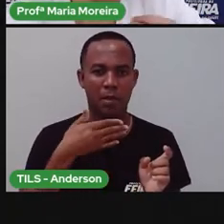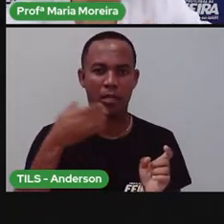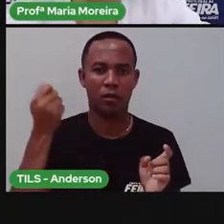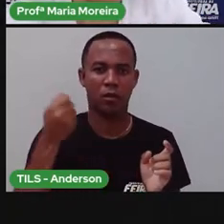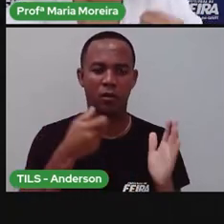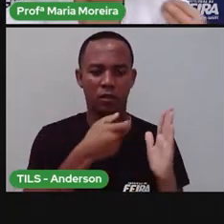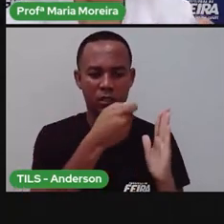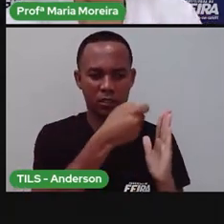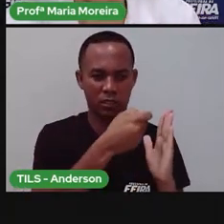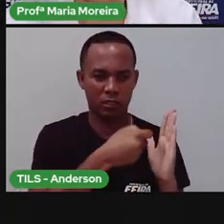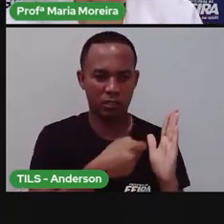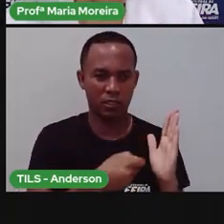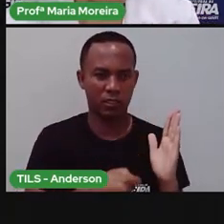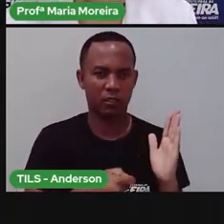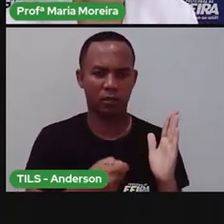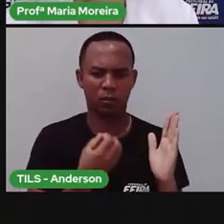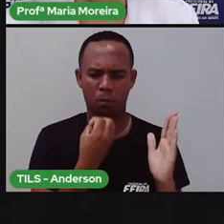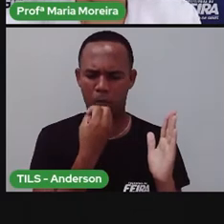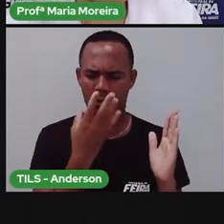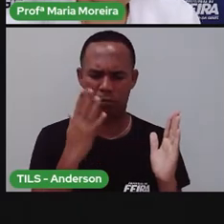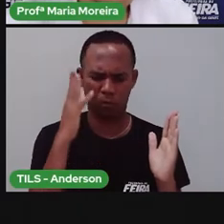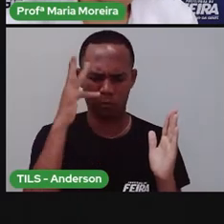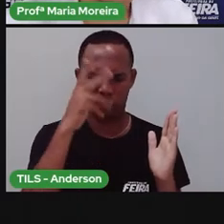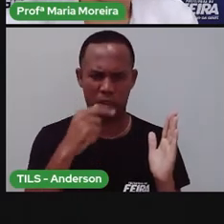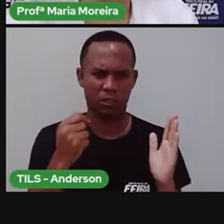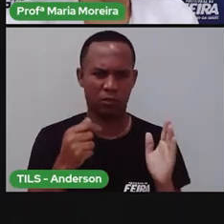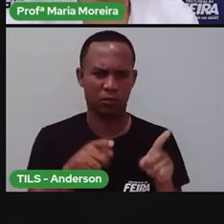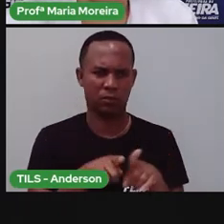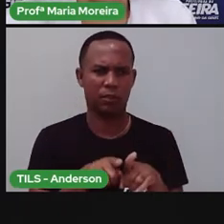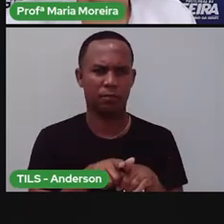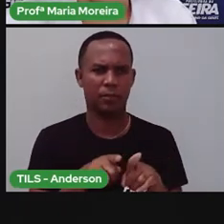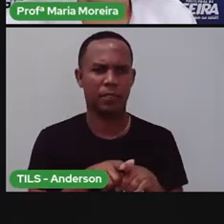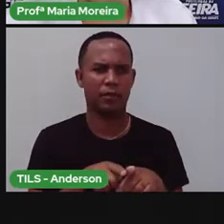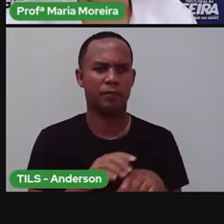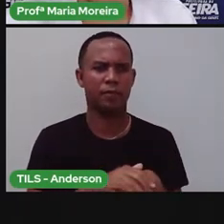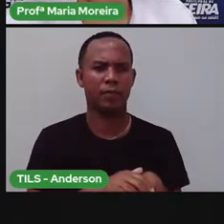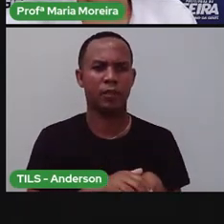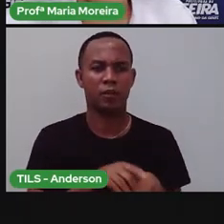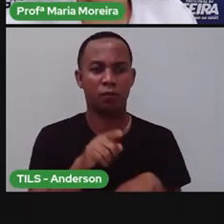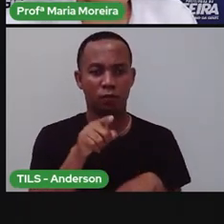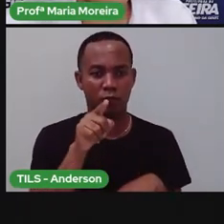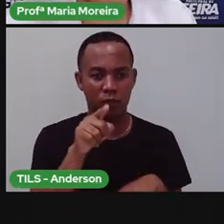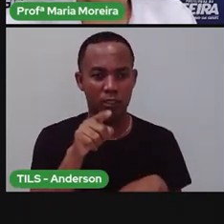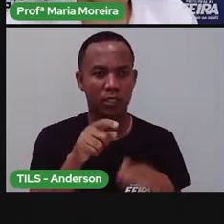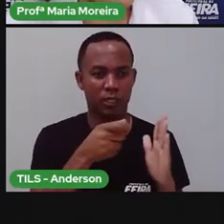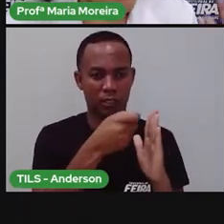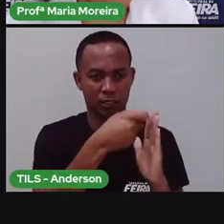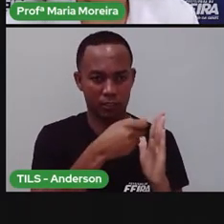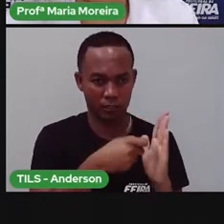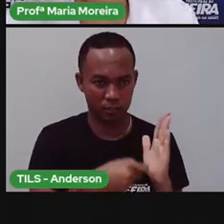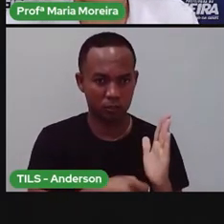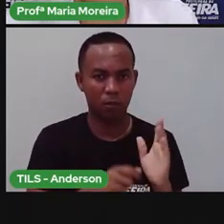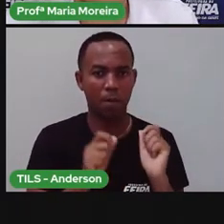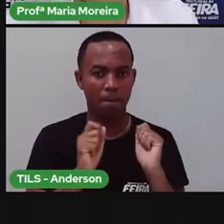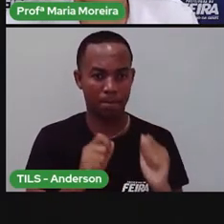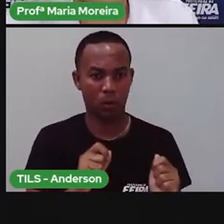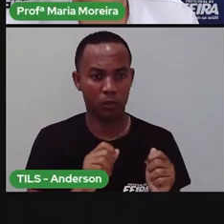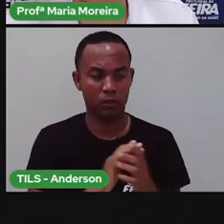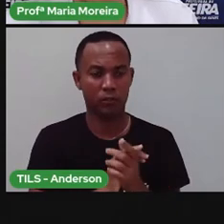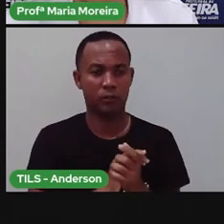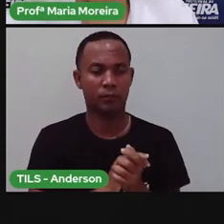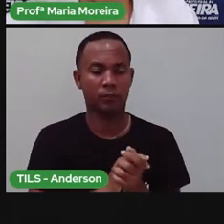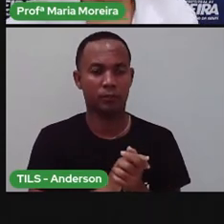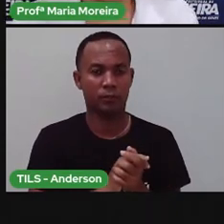escrito o quê? Rico, bonito. E você também é o quê? Um escritor. E você pode fazer isso,